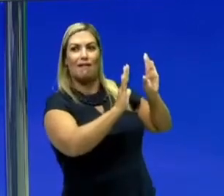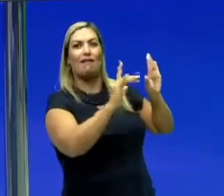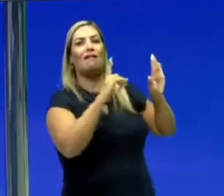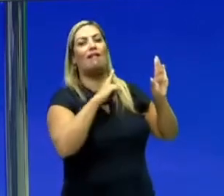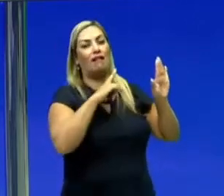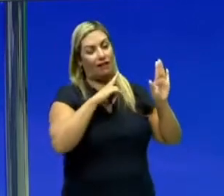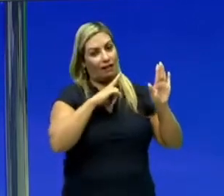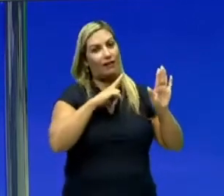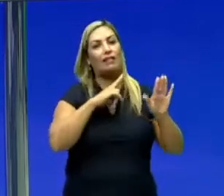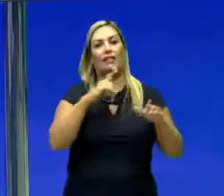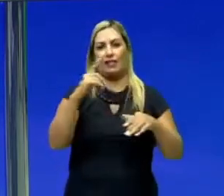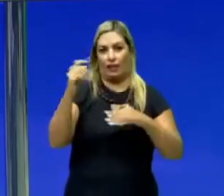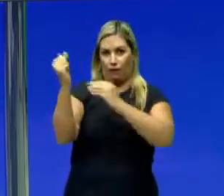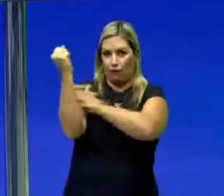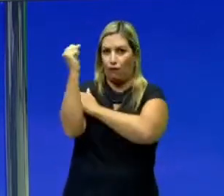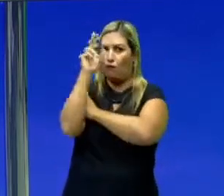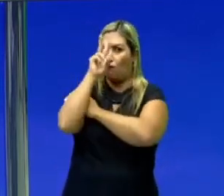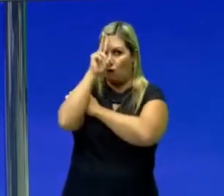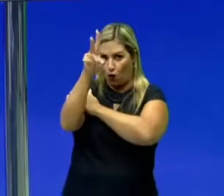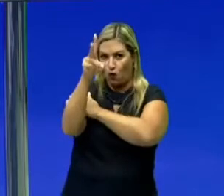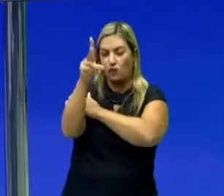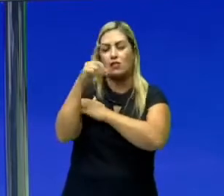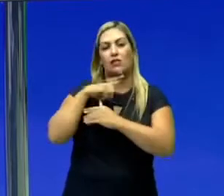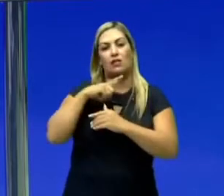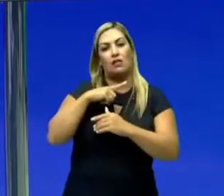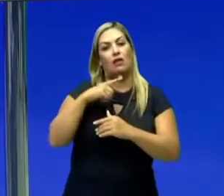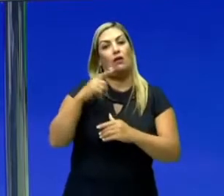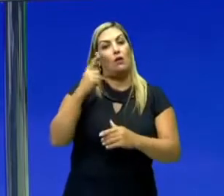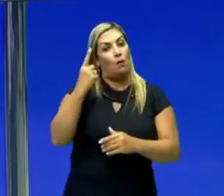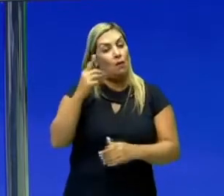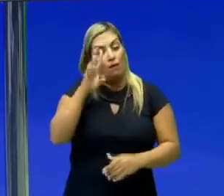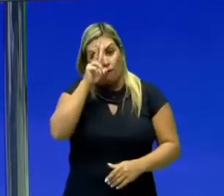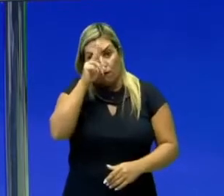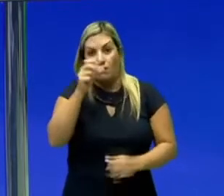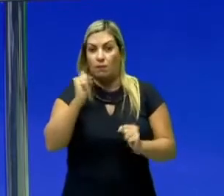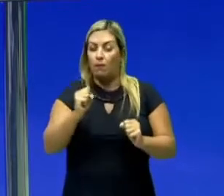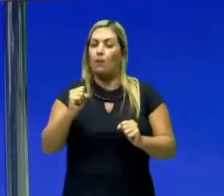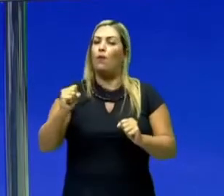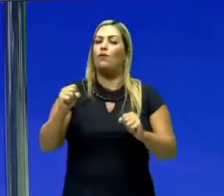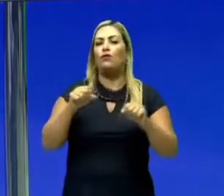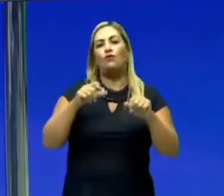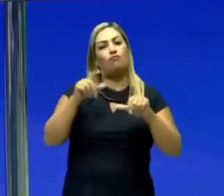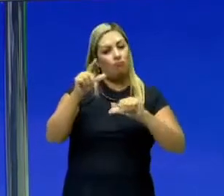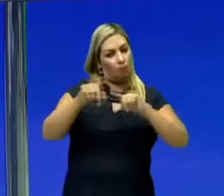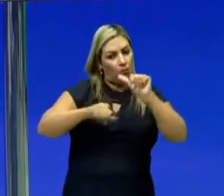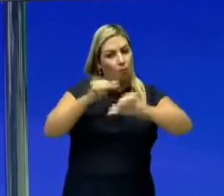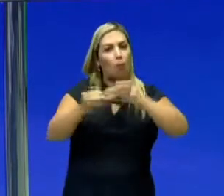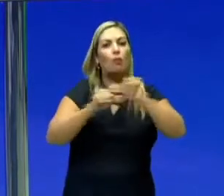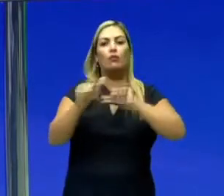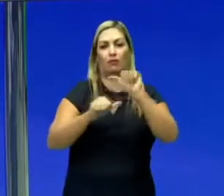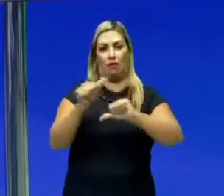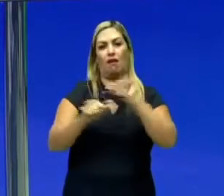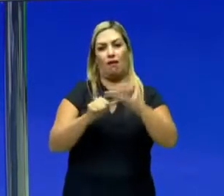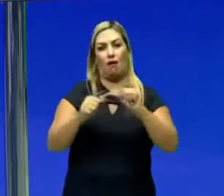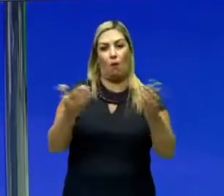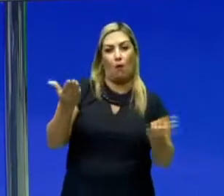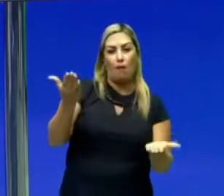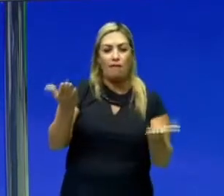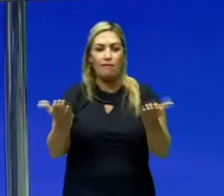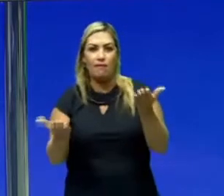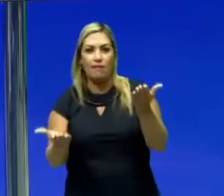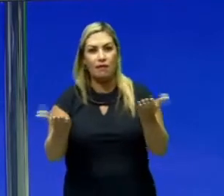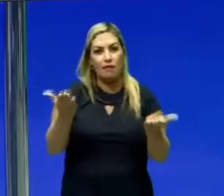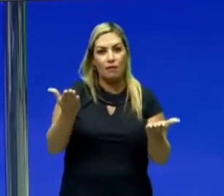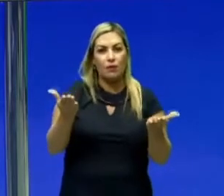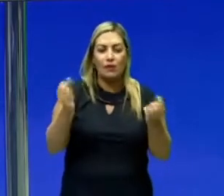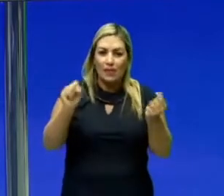aí entra o componente força. Ou seja, apenas uma força pode fazer com que um corpo altere seu estado de equilíbrio. Ou seja, se